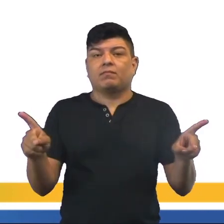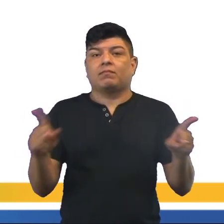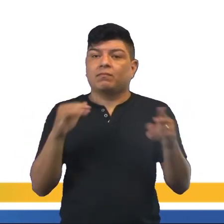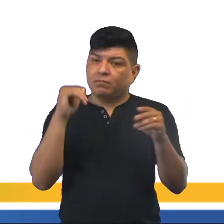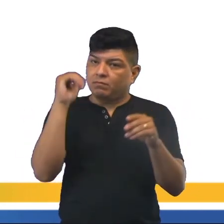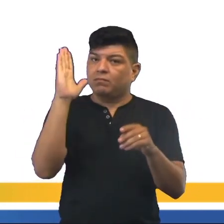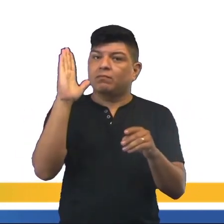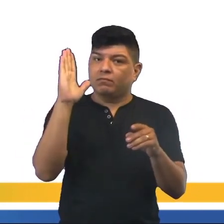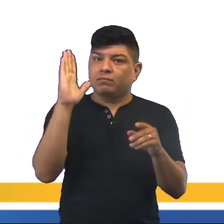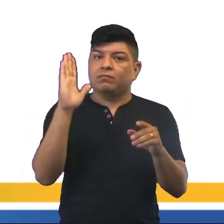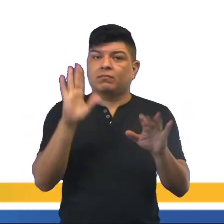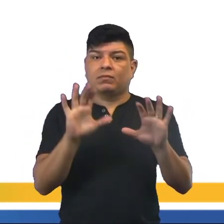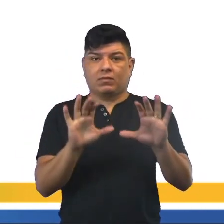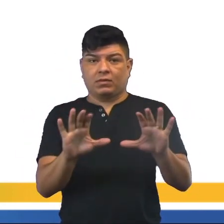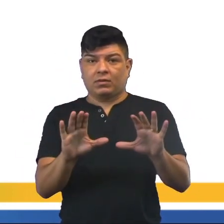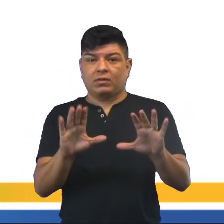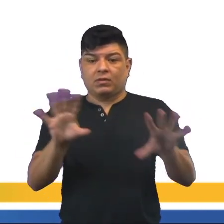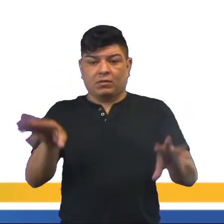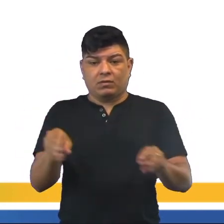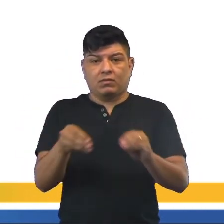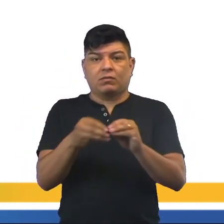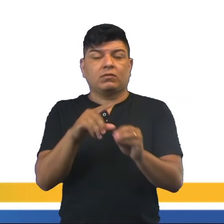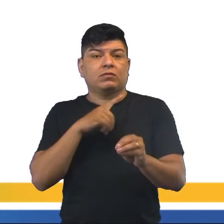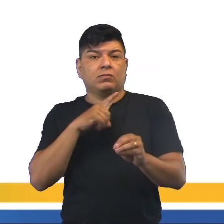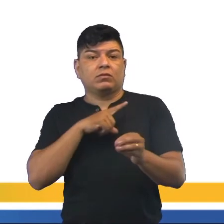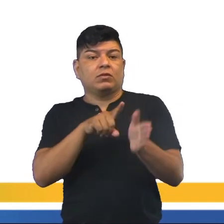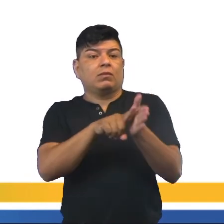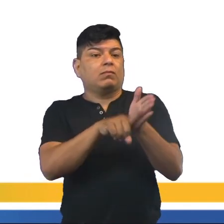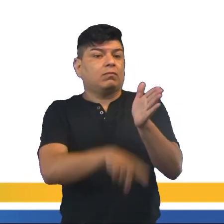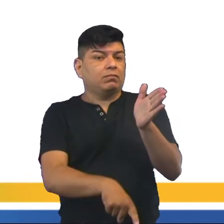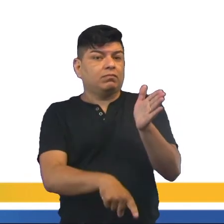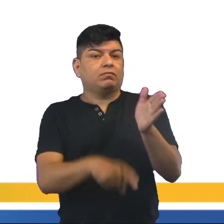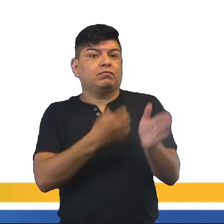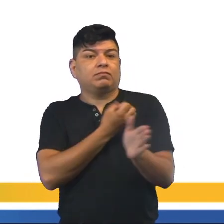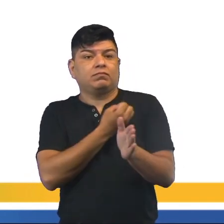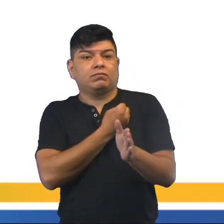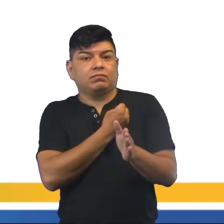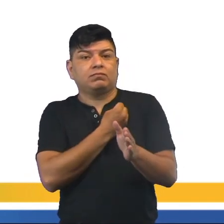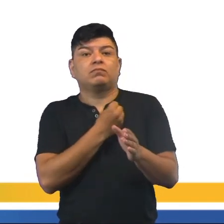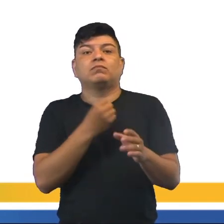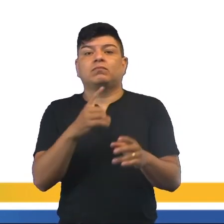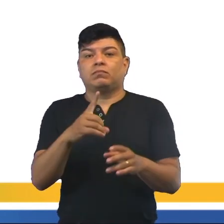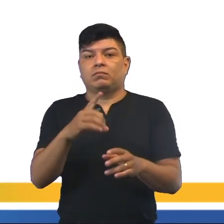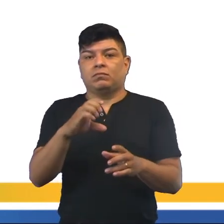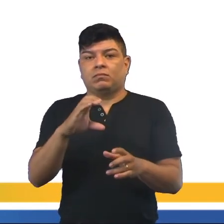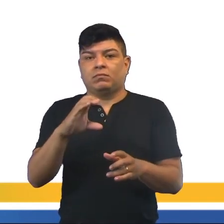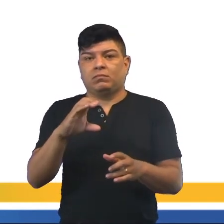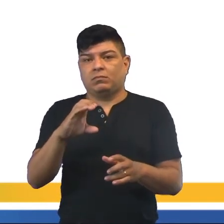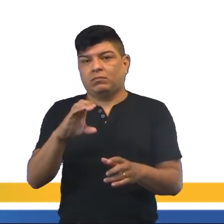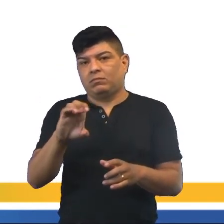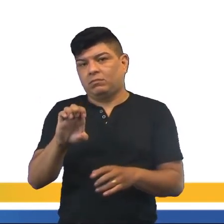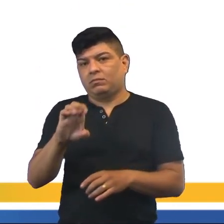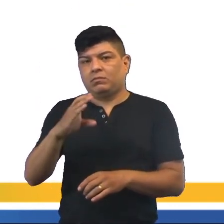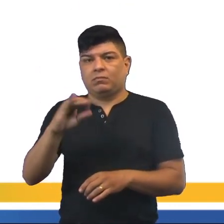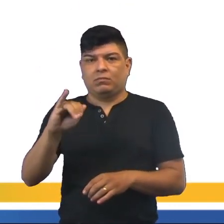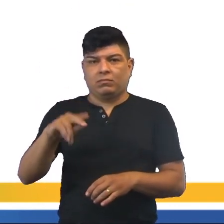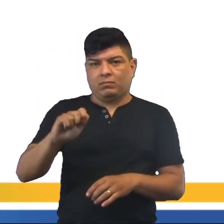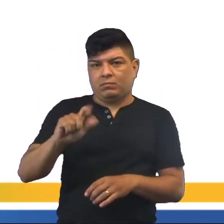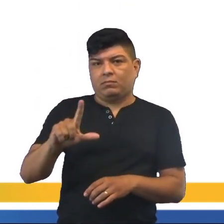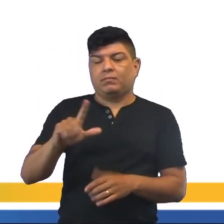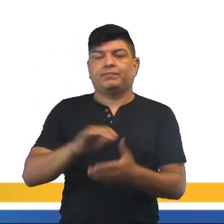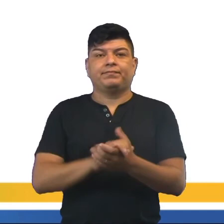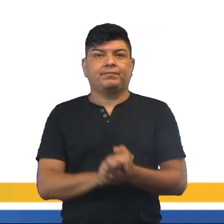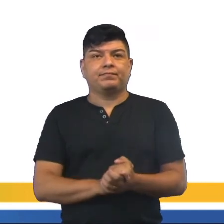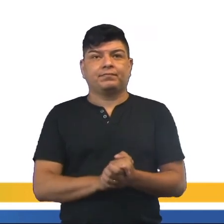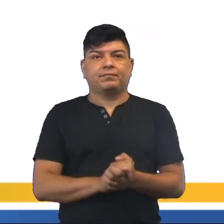passando, né? Assim, concluímos que temos uma subtração de números decimais, né? Então, vamos fazer aqui, vamos